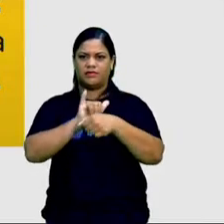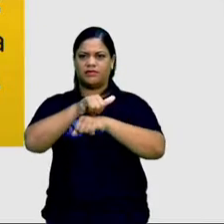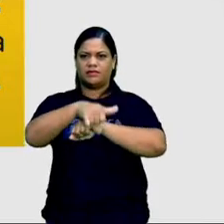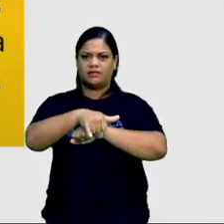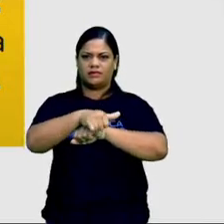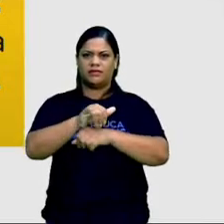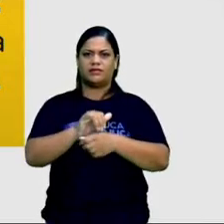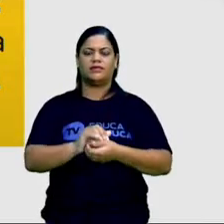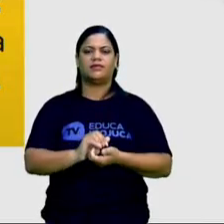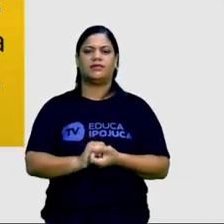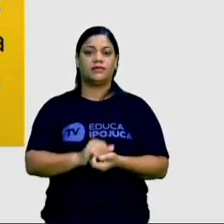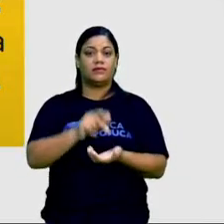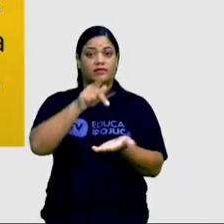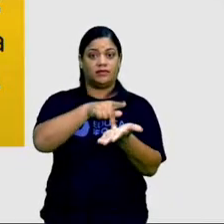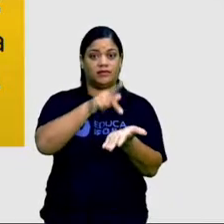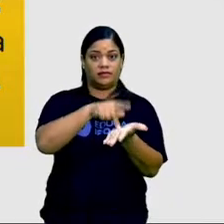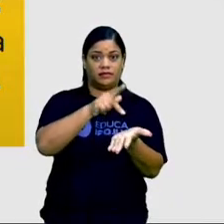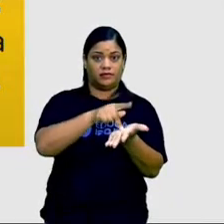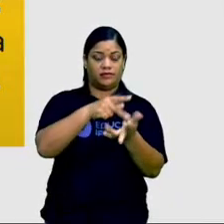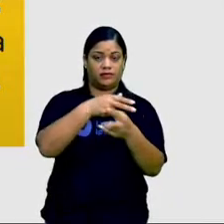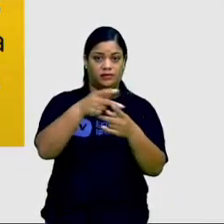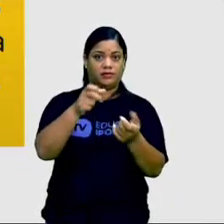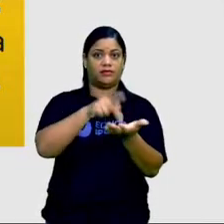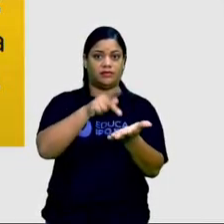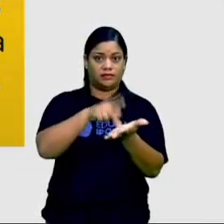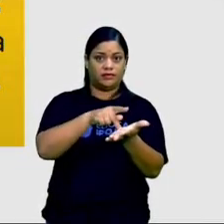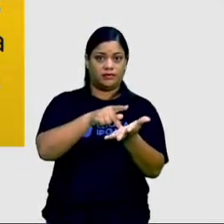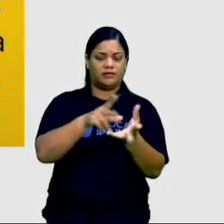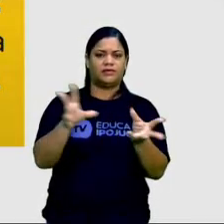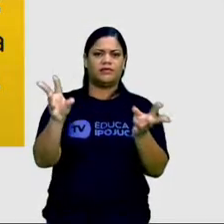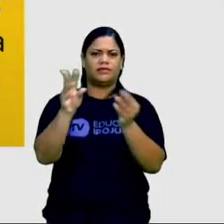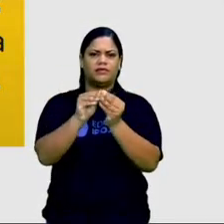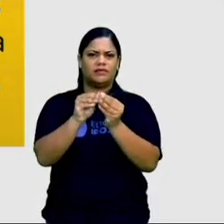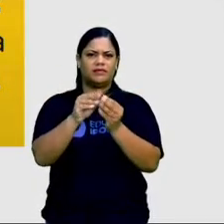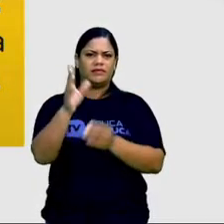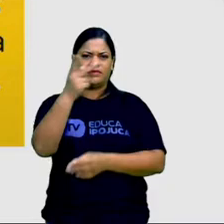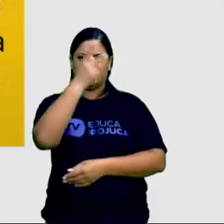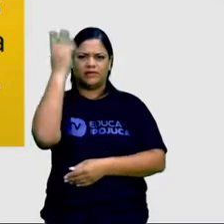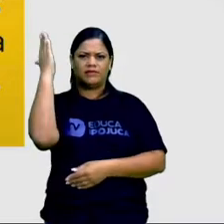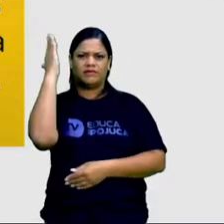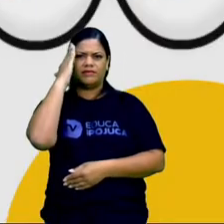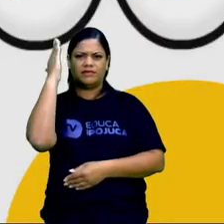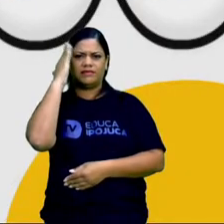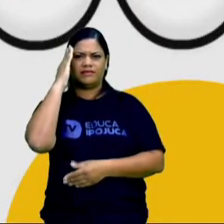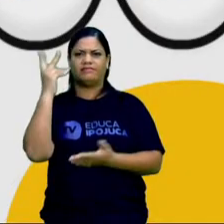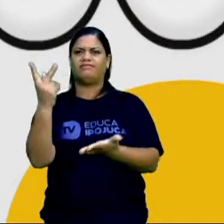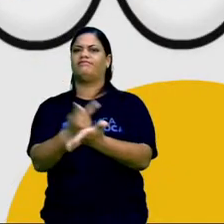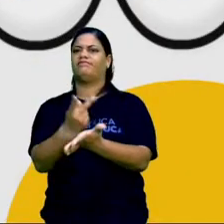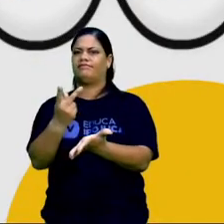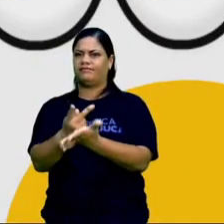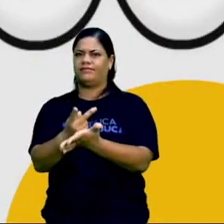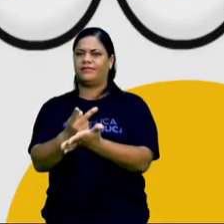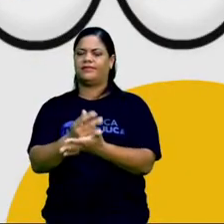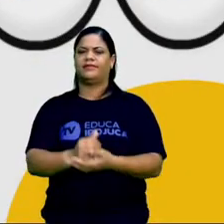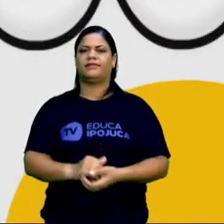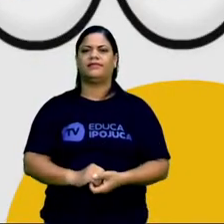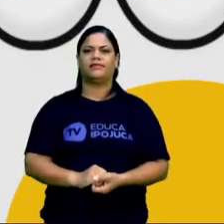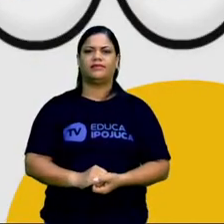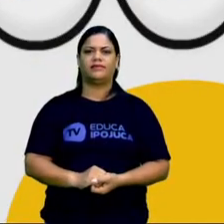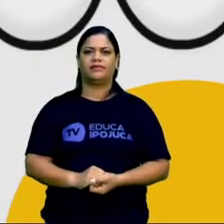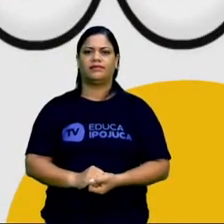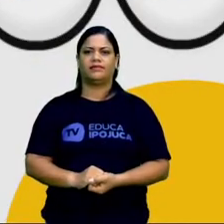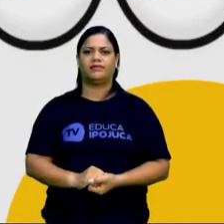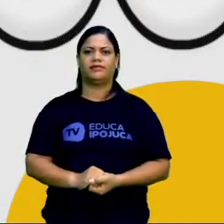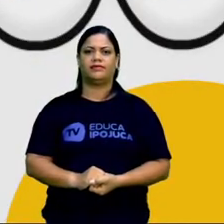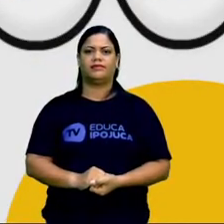Quando dados reais são usados para levar uma conclusão que é inadequada. Então, vamos